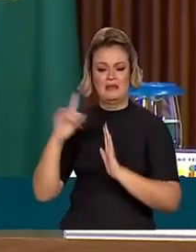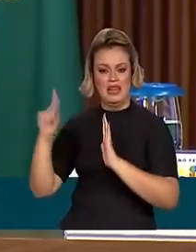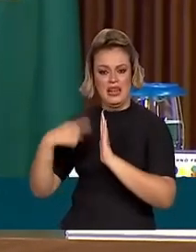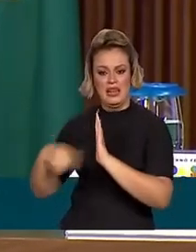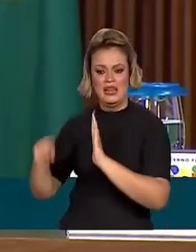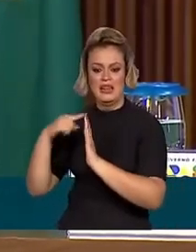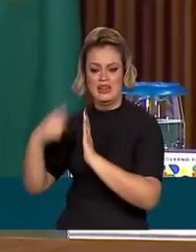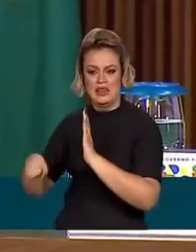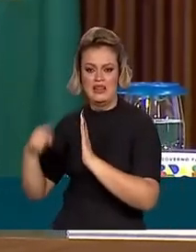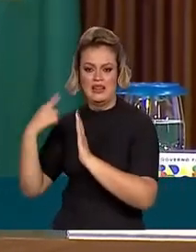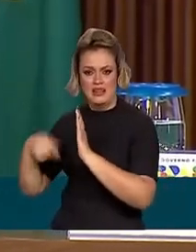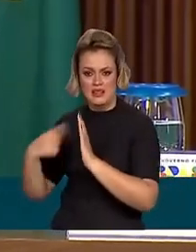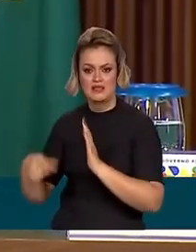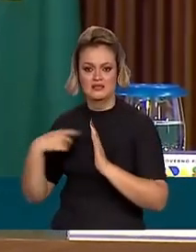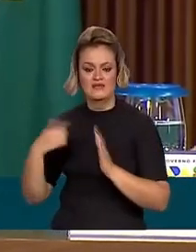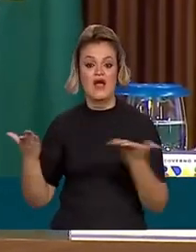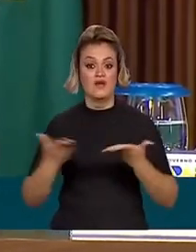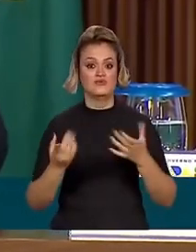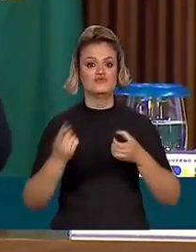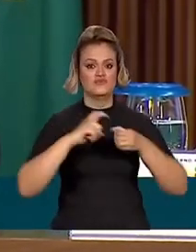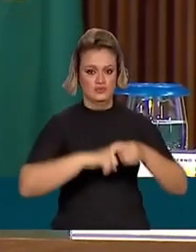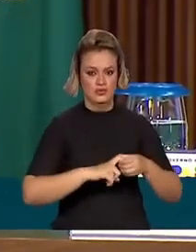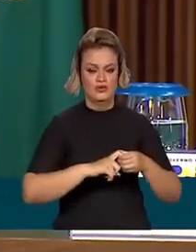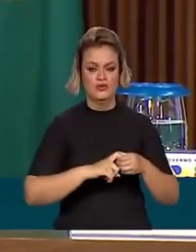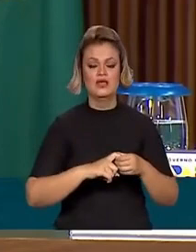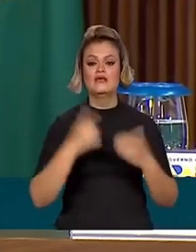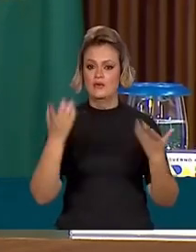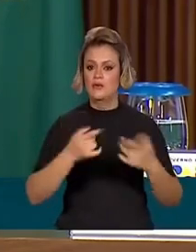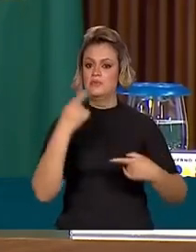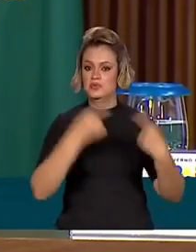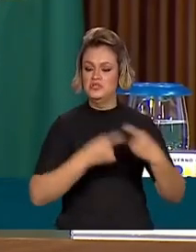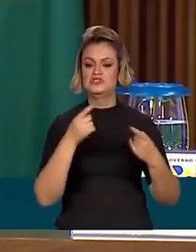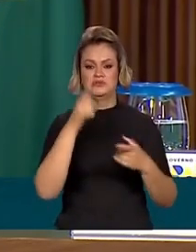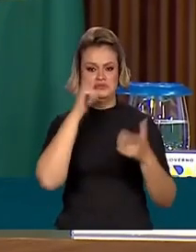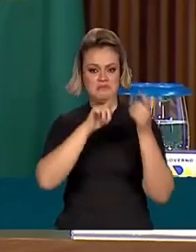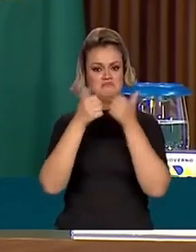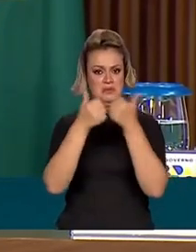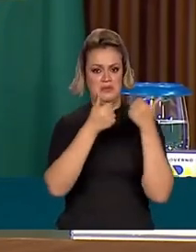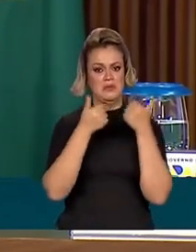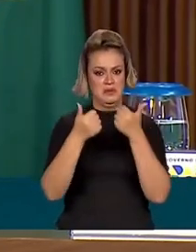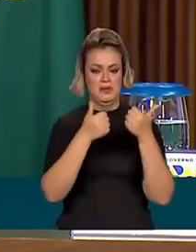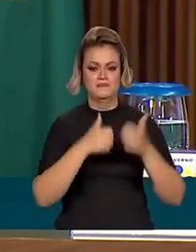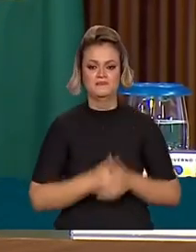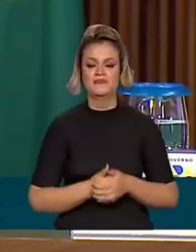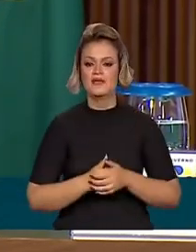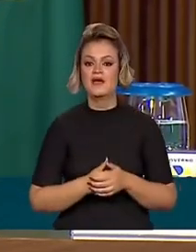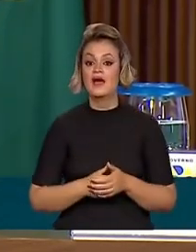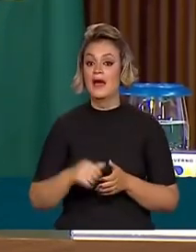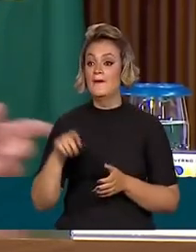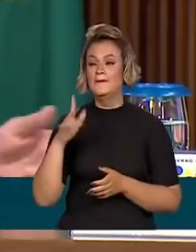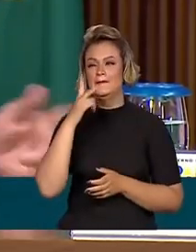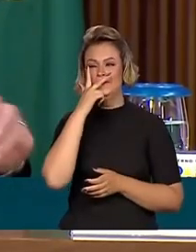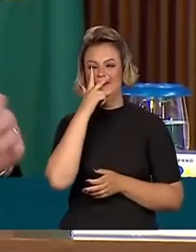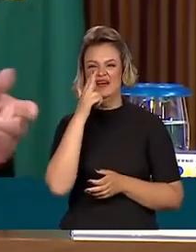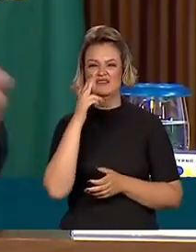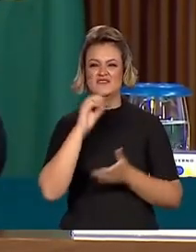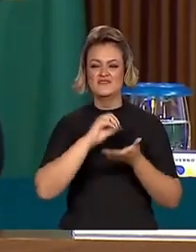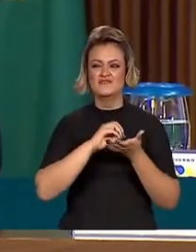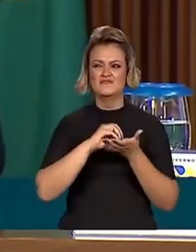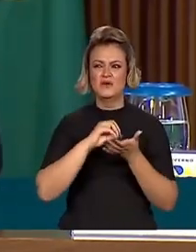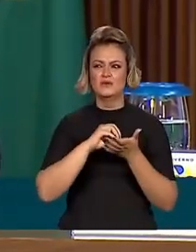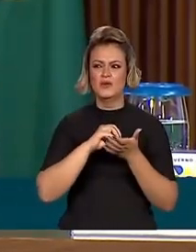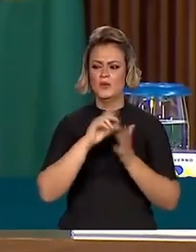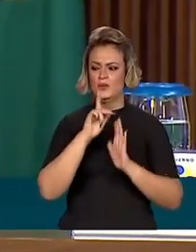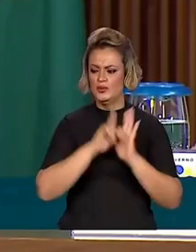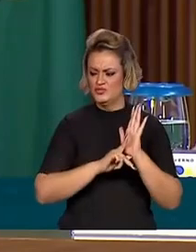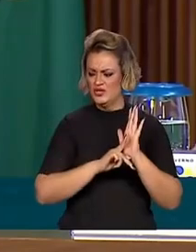pelo governo anterior e agora elas estão funcionando a todo vapor. Nós ainda parece que falta água para todos